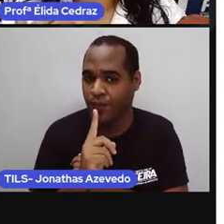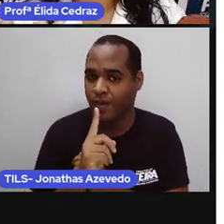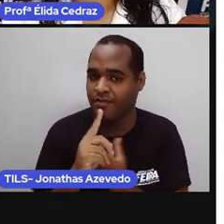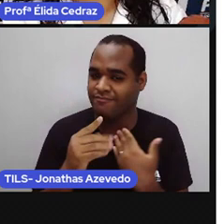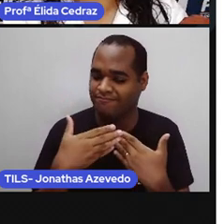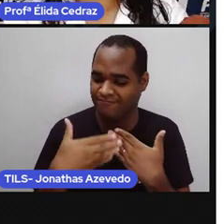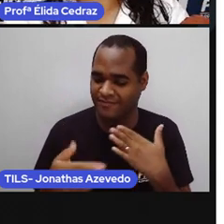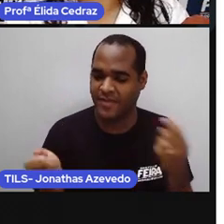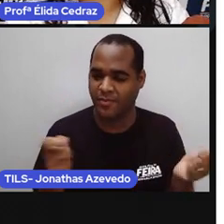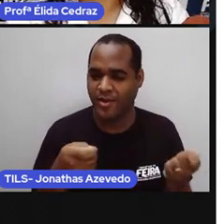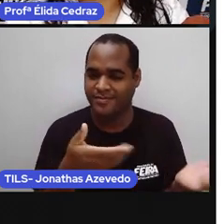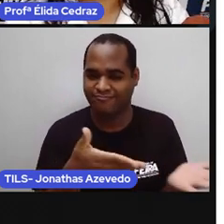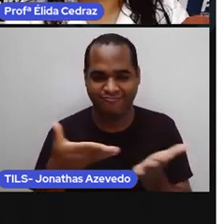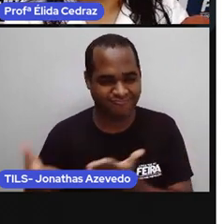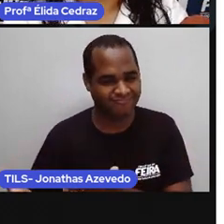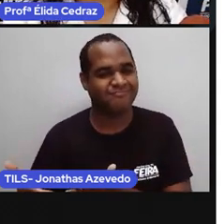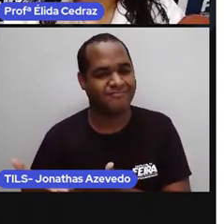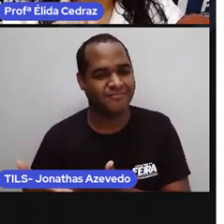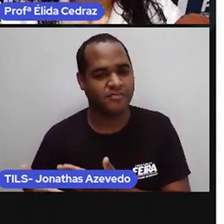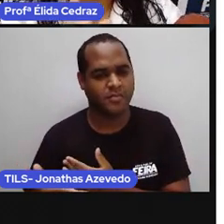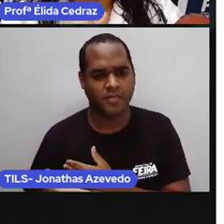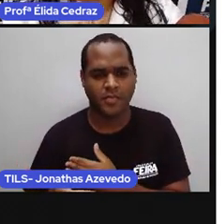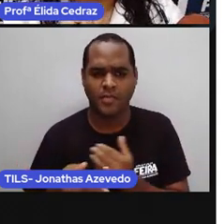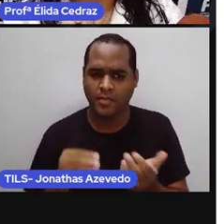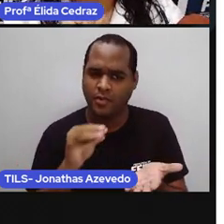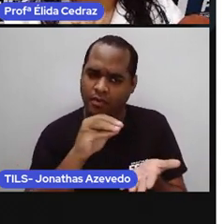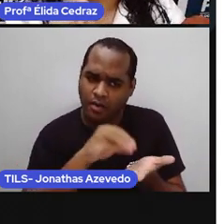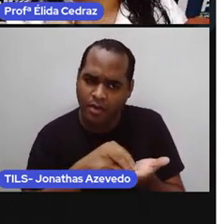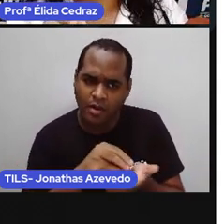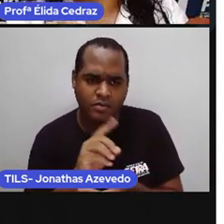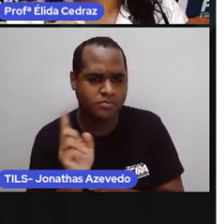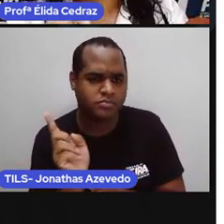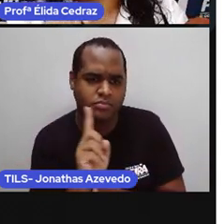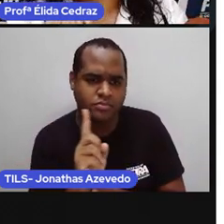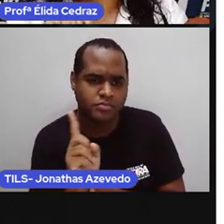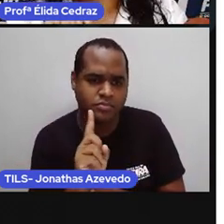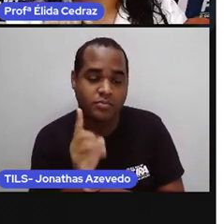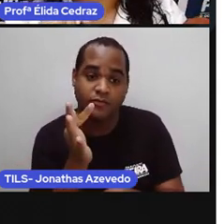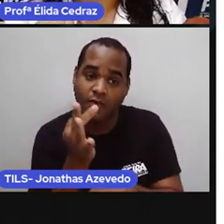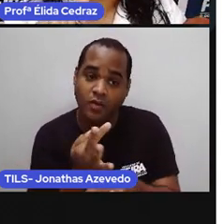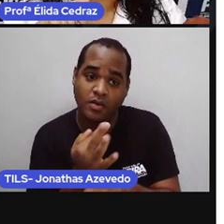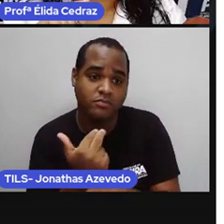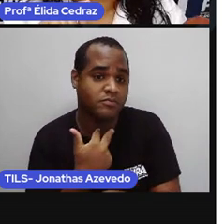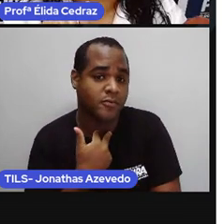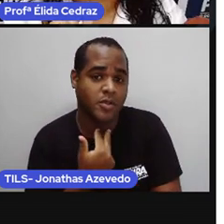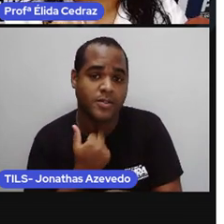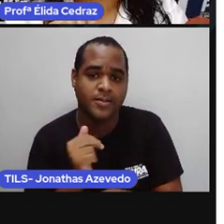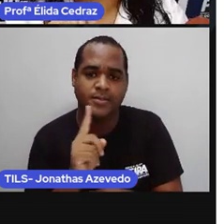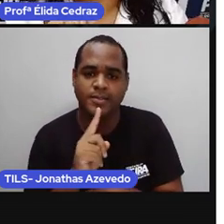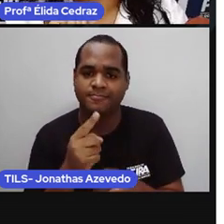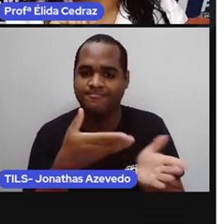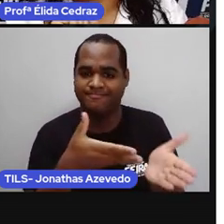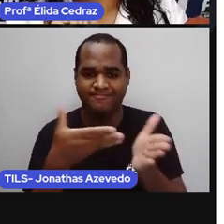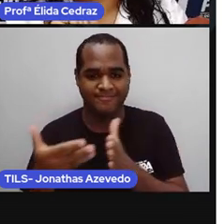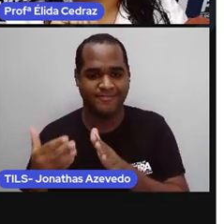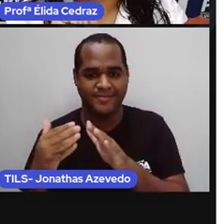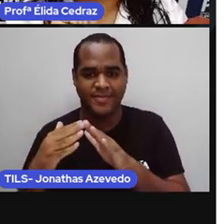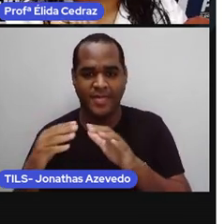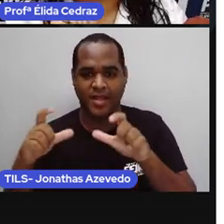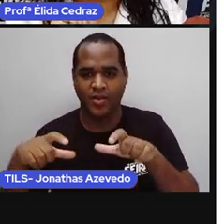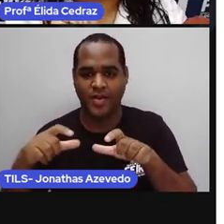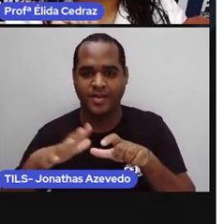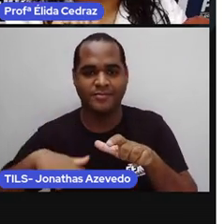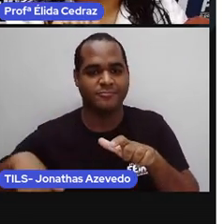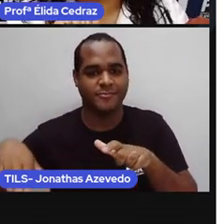Você é convidado especial, não falte. A recepção, Clube Social de